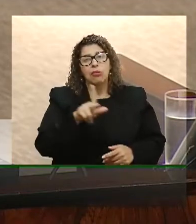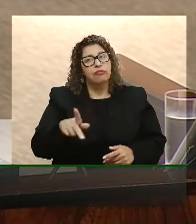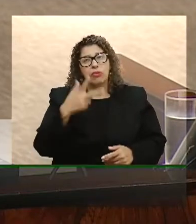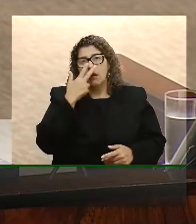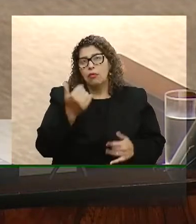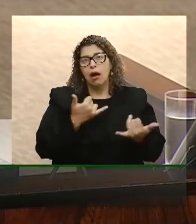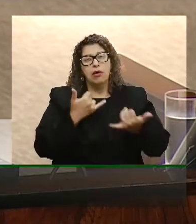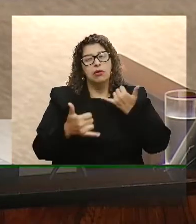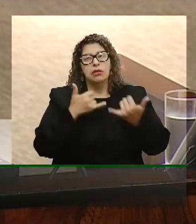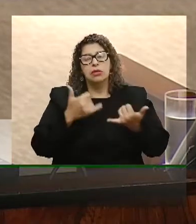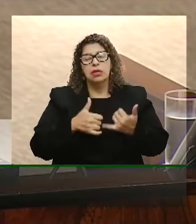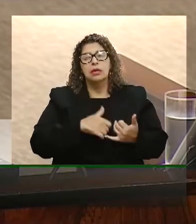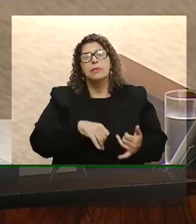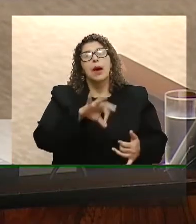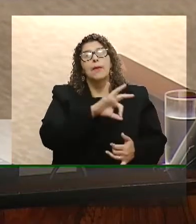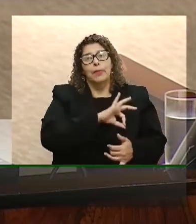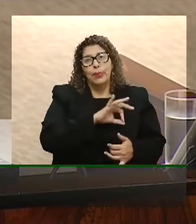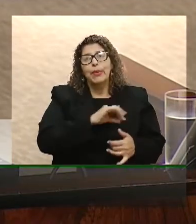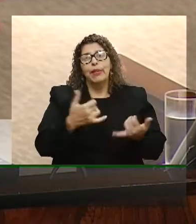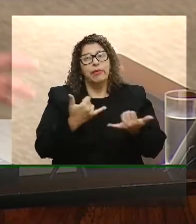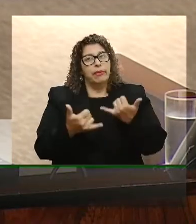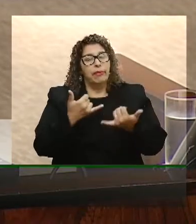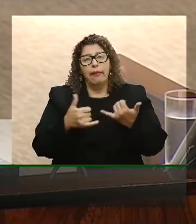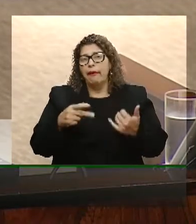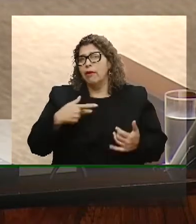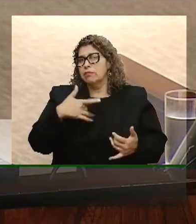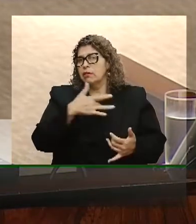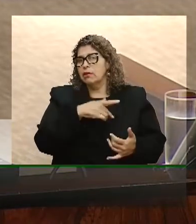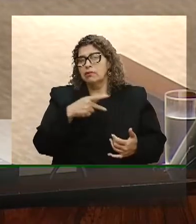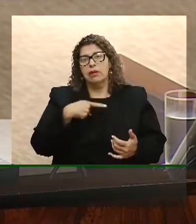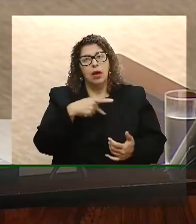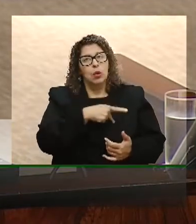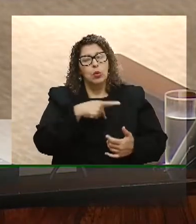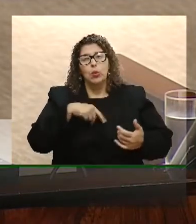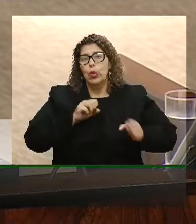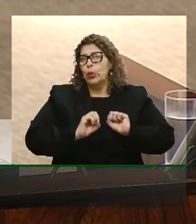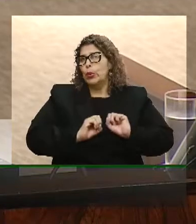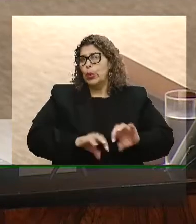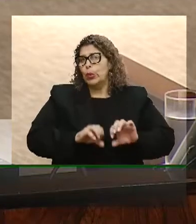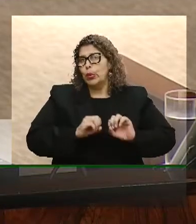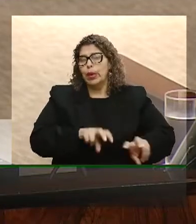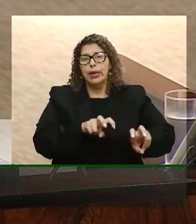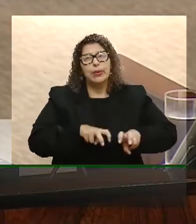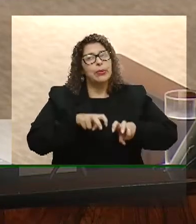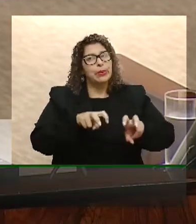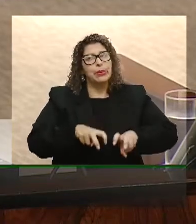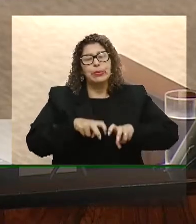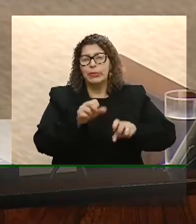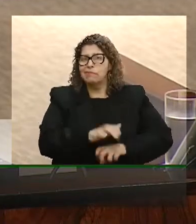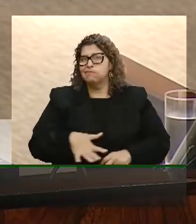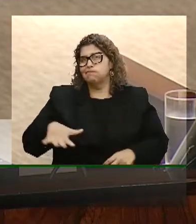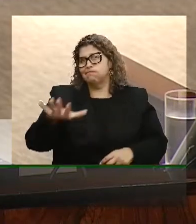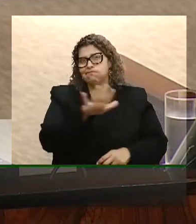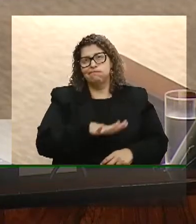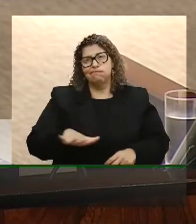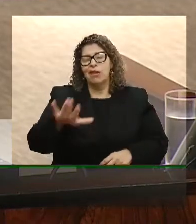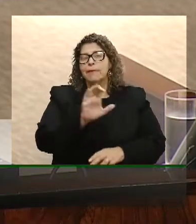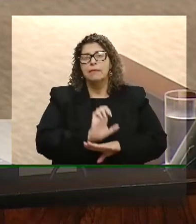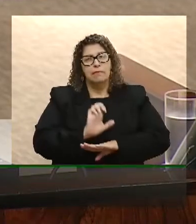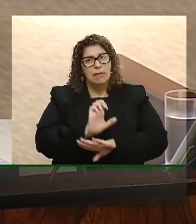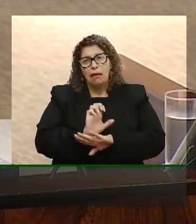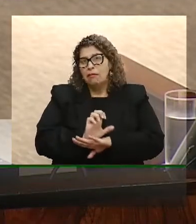brigadianos, outras categorias da saúde, da educação, da agricultura, do quadro geral do Estado, enfim,